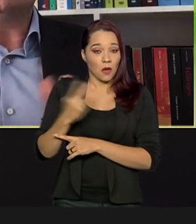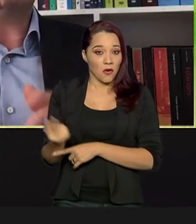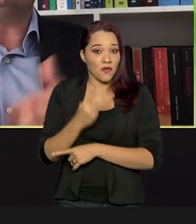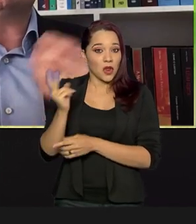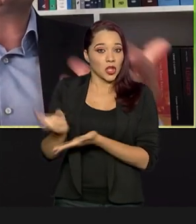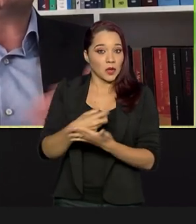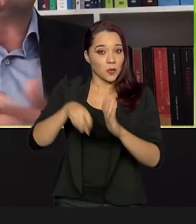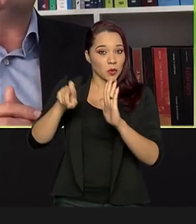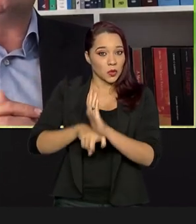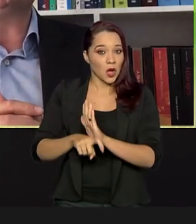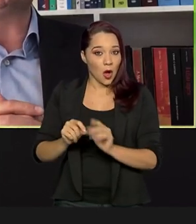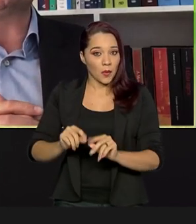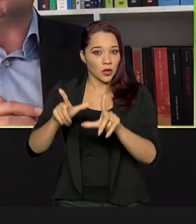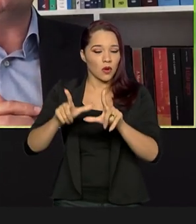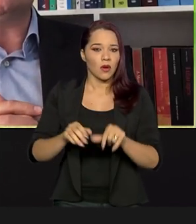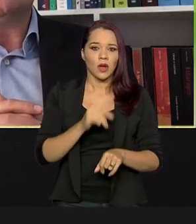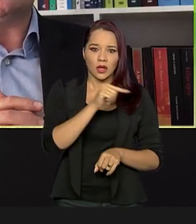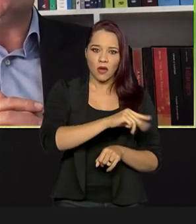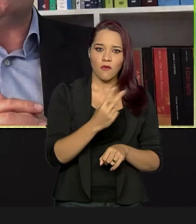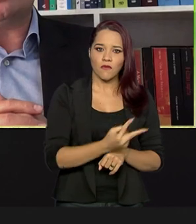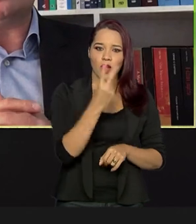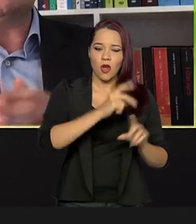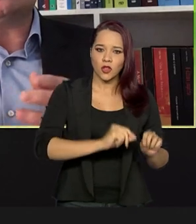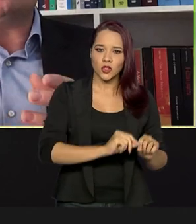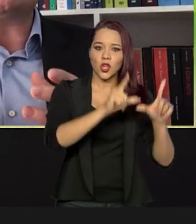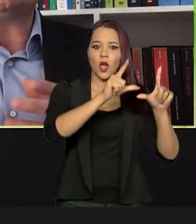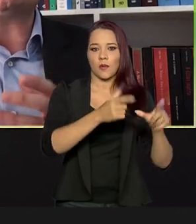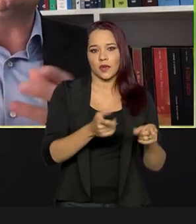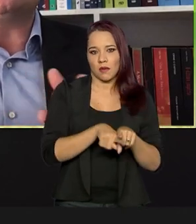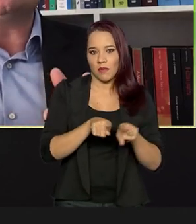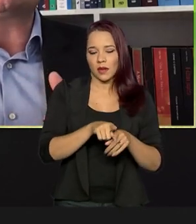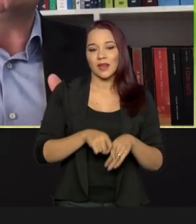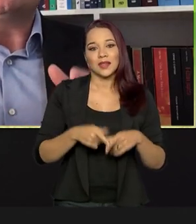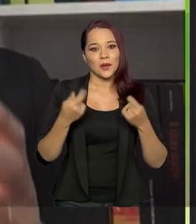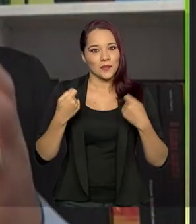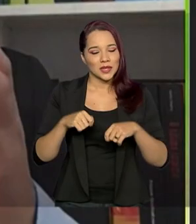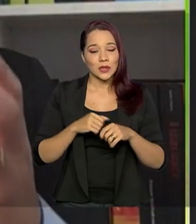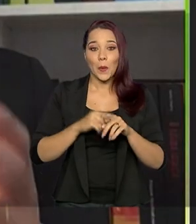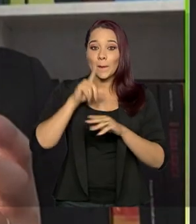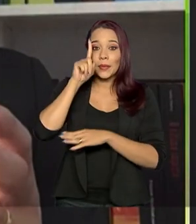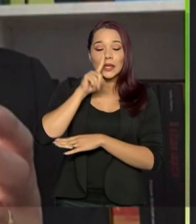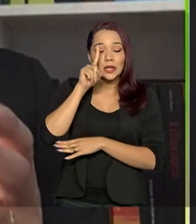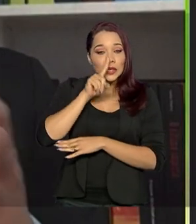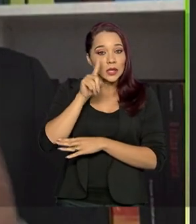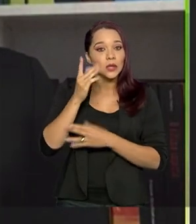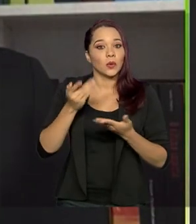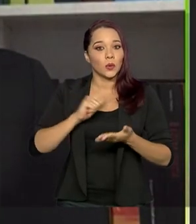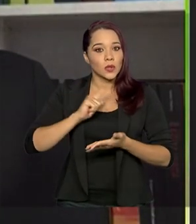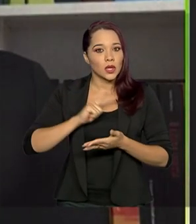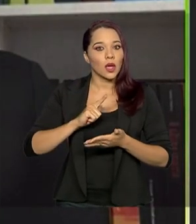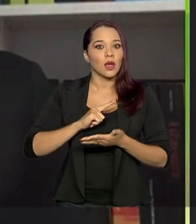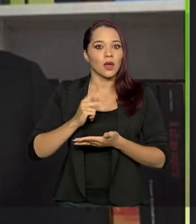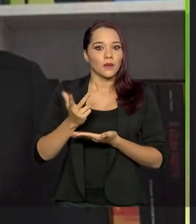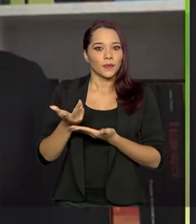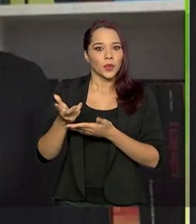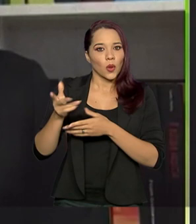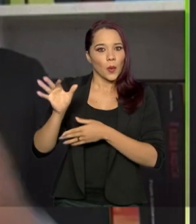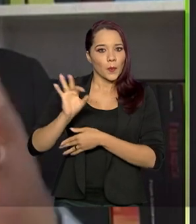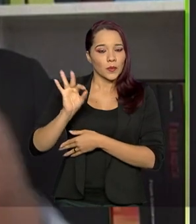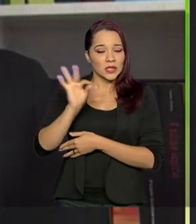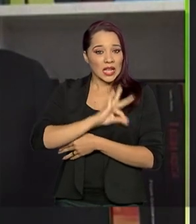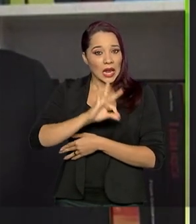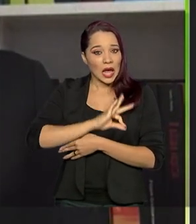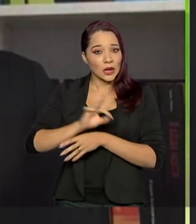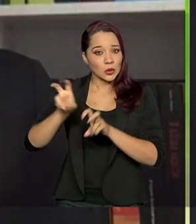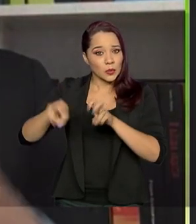aumentou que o preço da commodity sobe lá fora. Então, existe um risco muito grande da rentabilidade do produtor rural